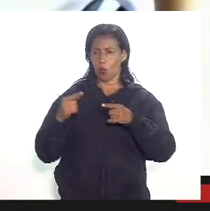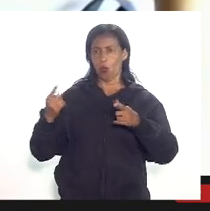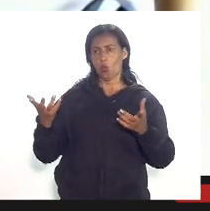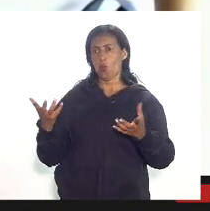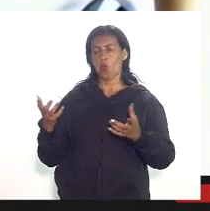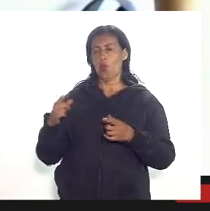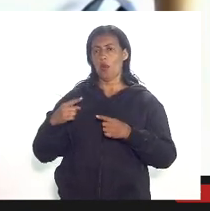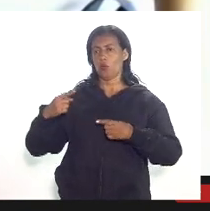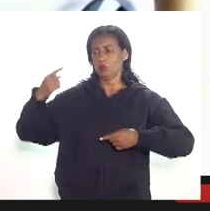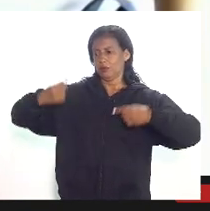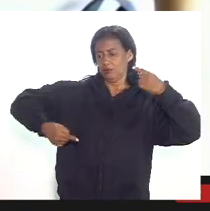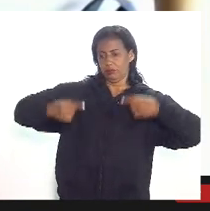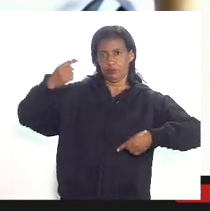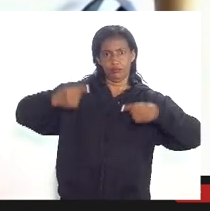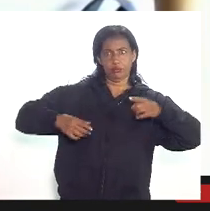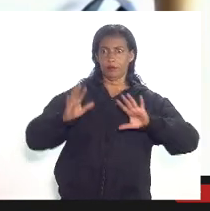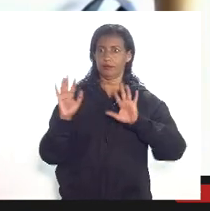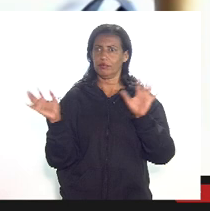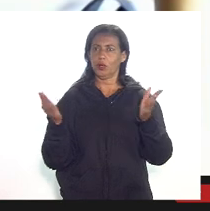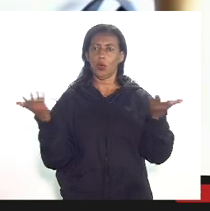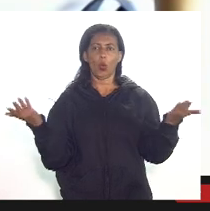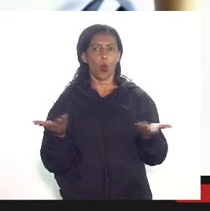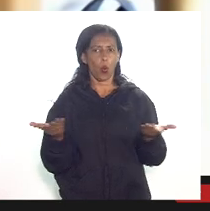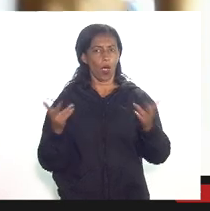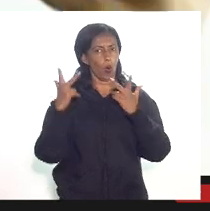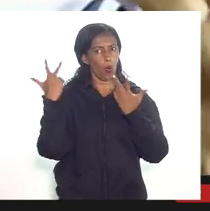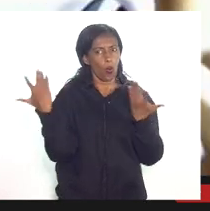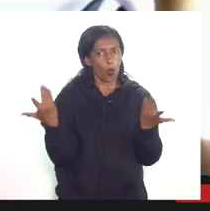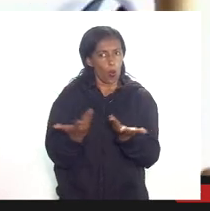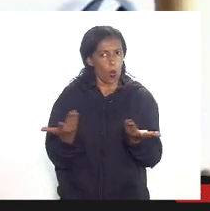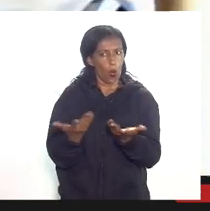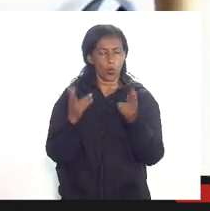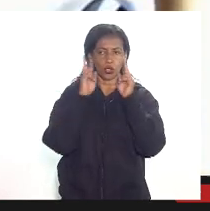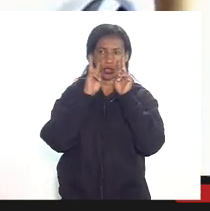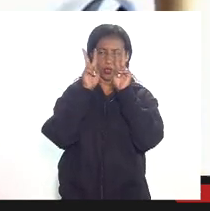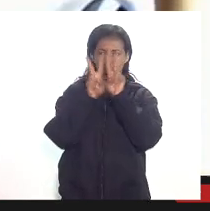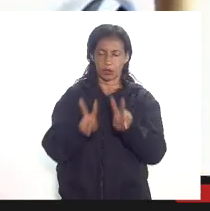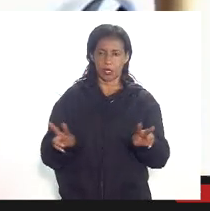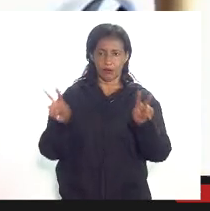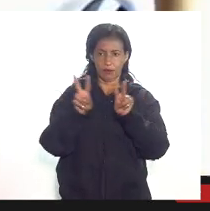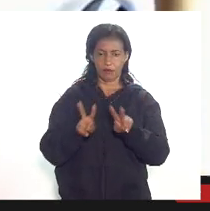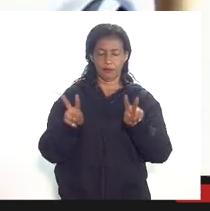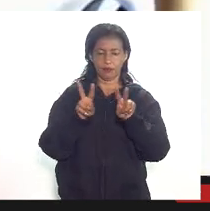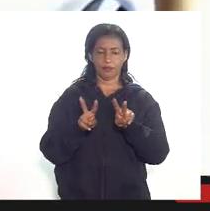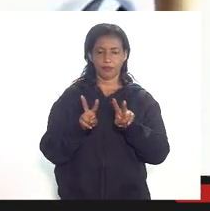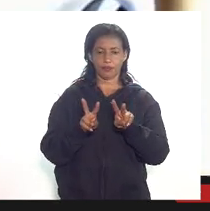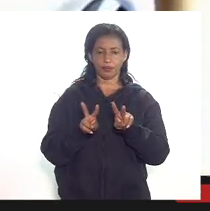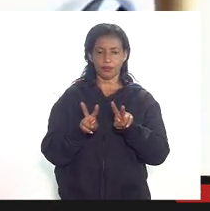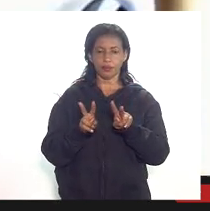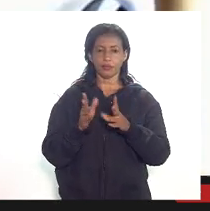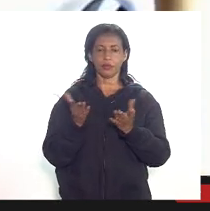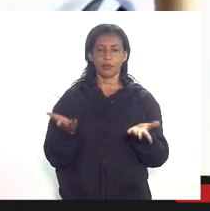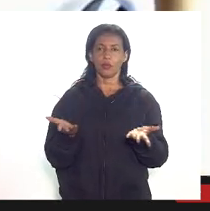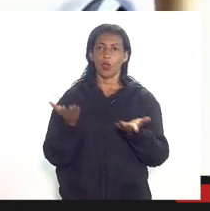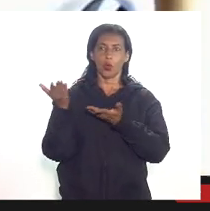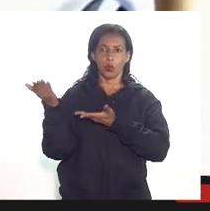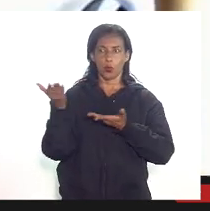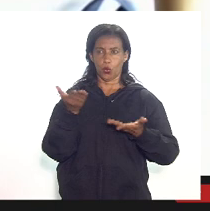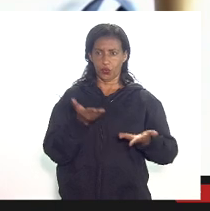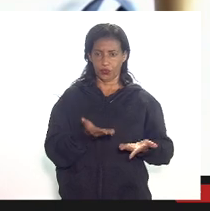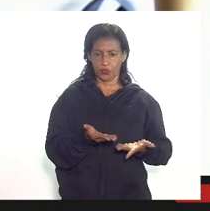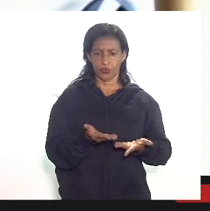como fez hoje aqui na visão da doutora Magda o nosso